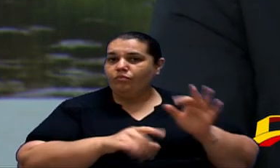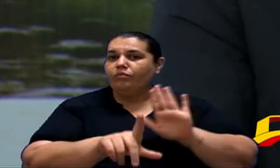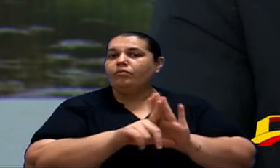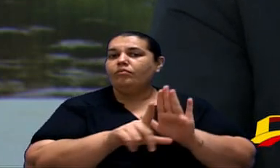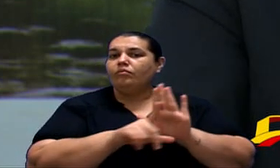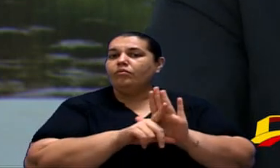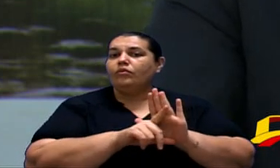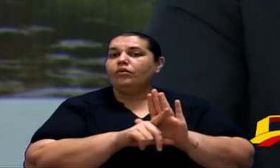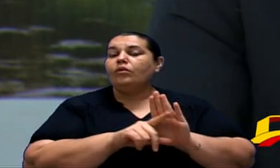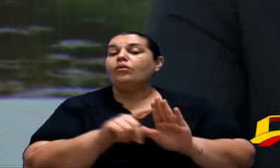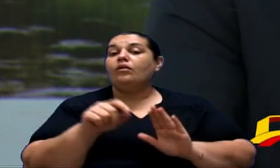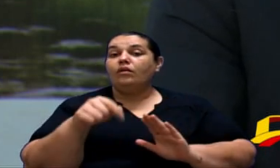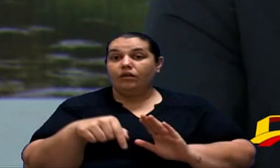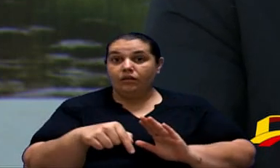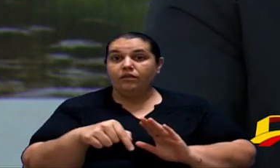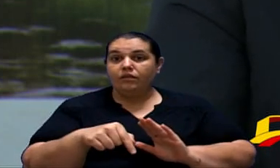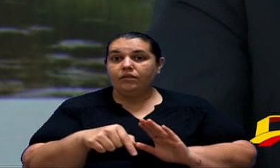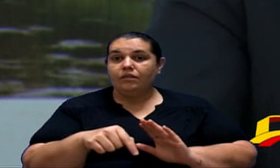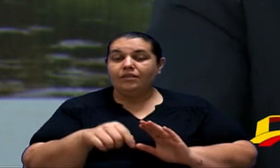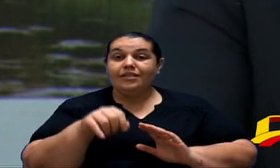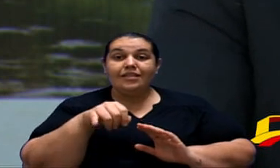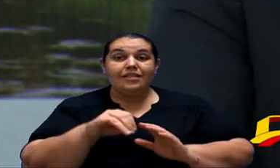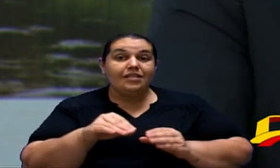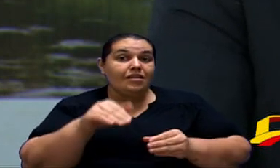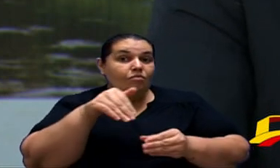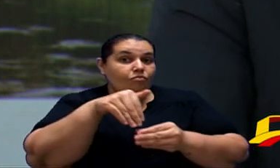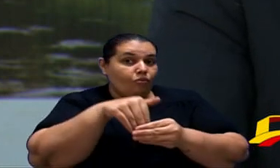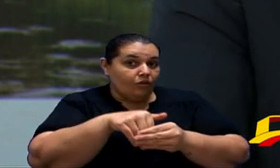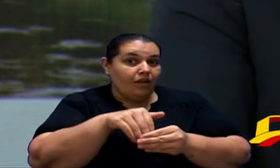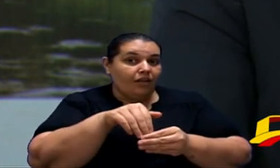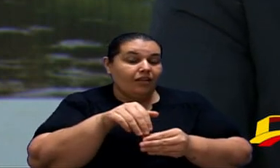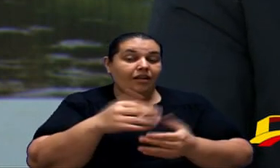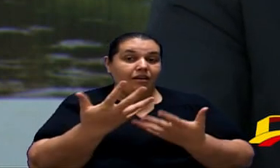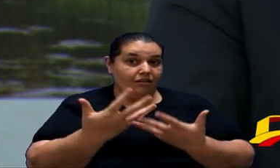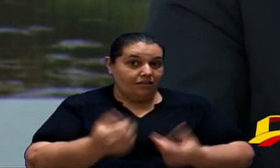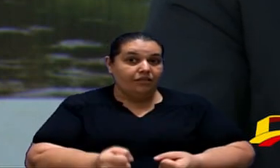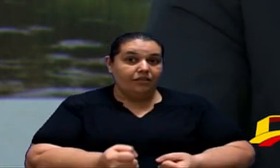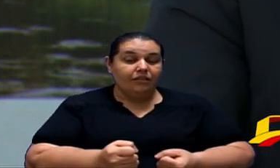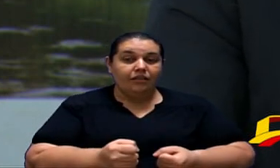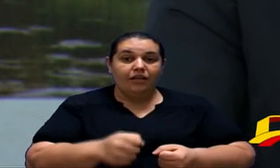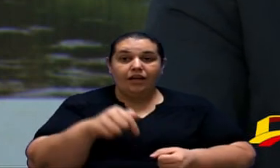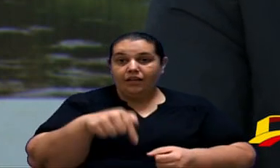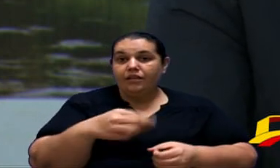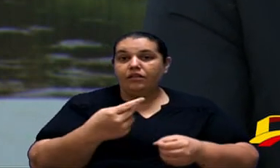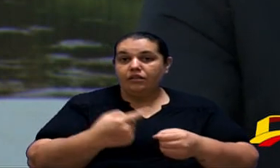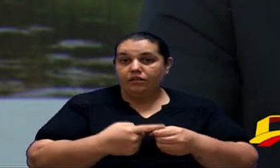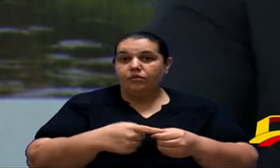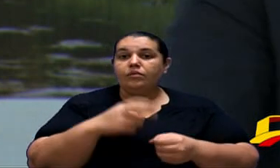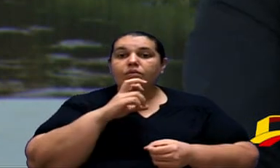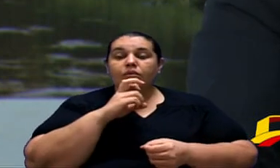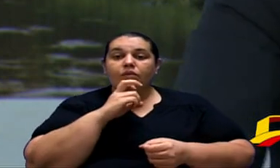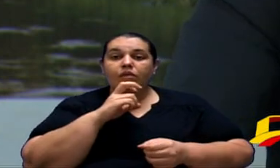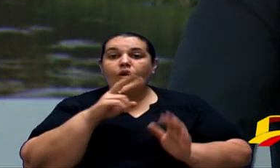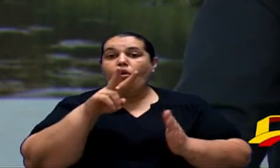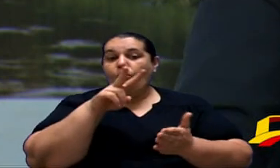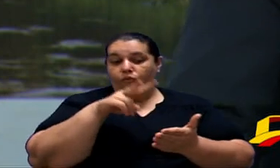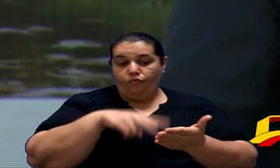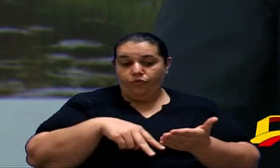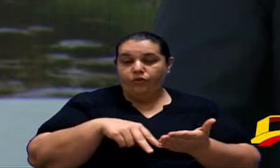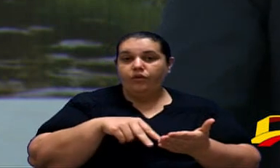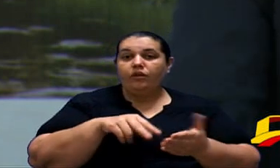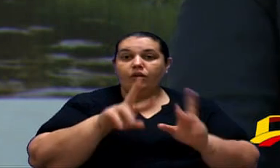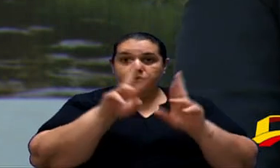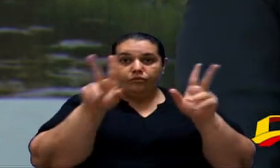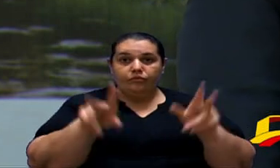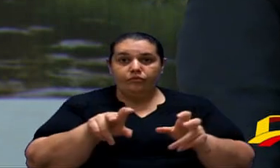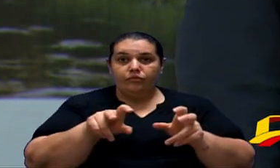que vai ser uma lei orgânica se for aprovada uma lei orgânica municipal. Eu vou ler no seu inteiro o teor